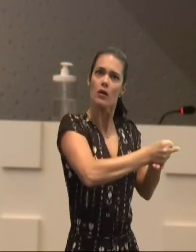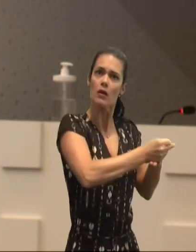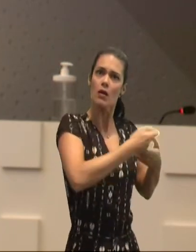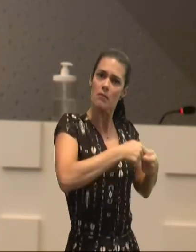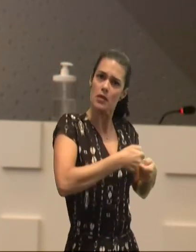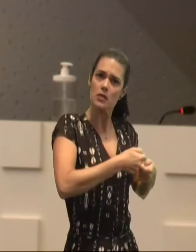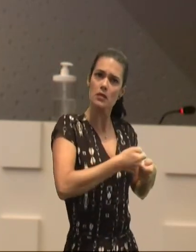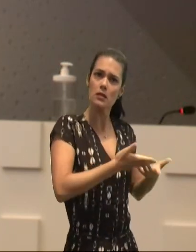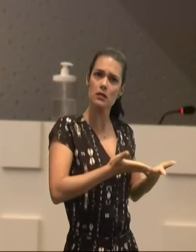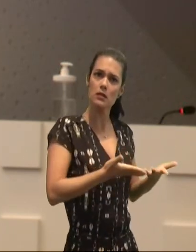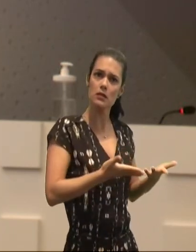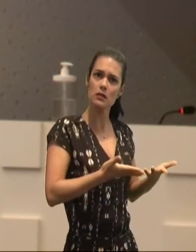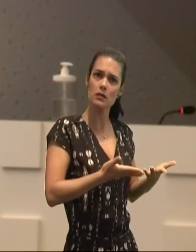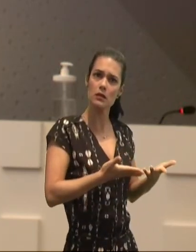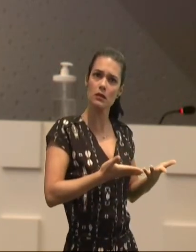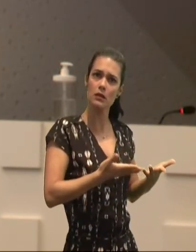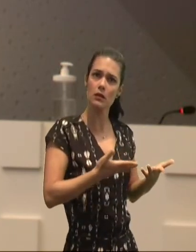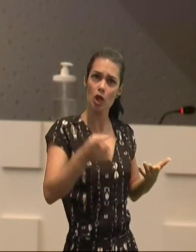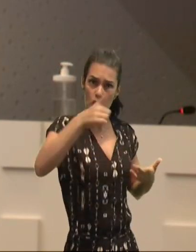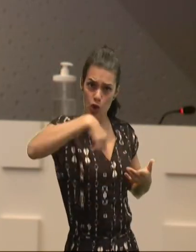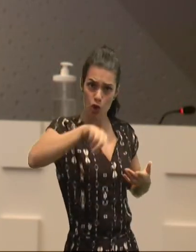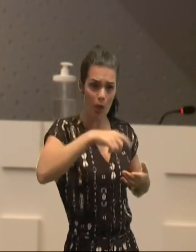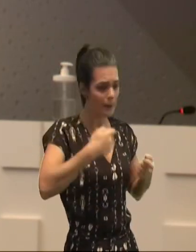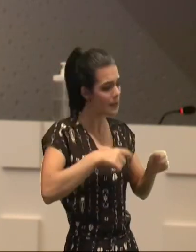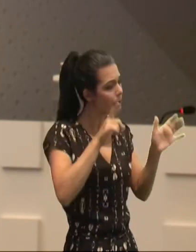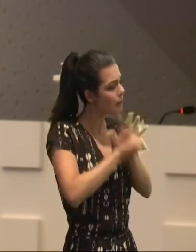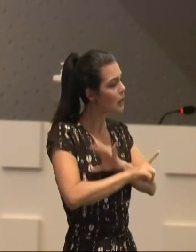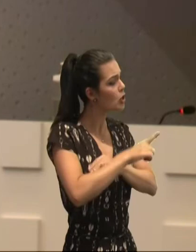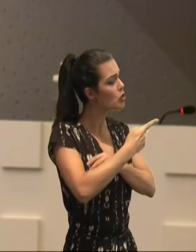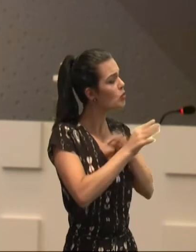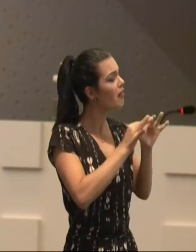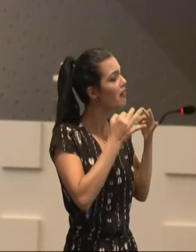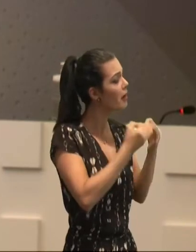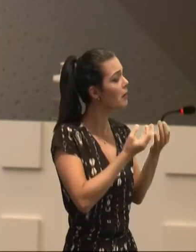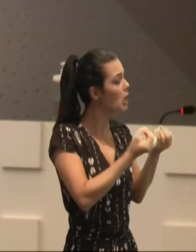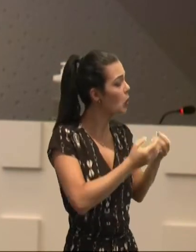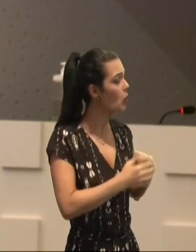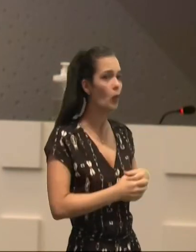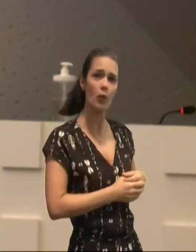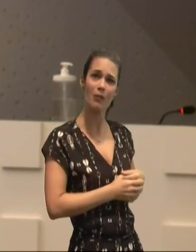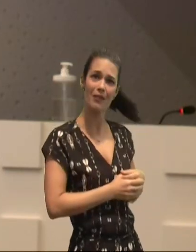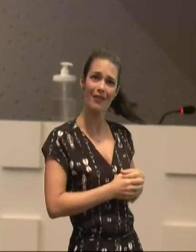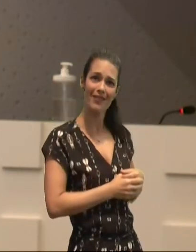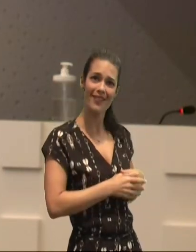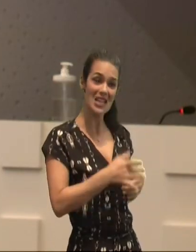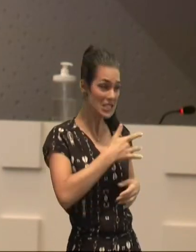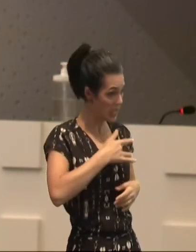é perguntar, como você está, como está a sua família, posso orar por você,